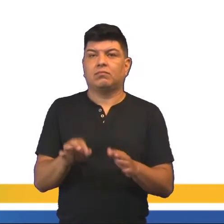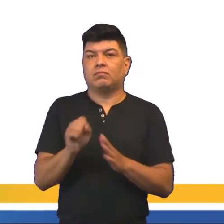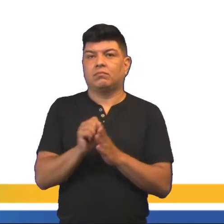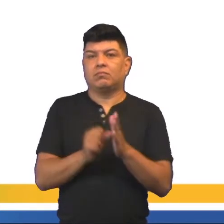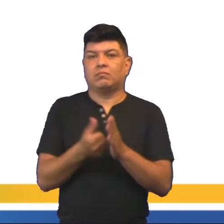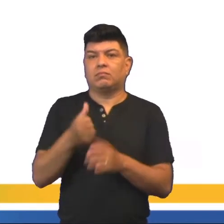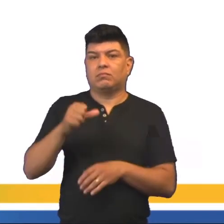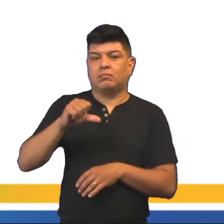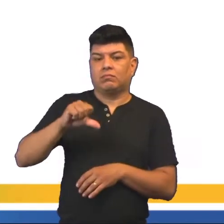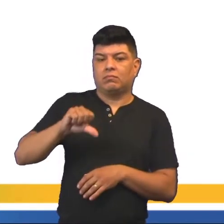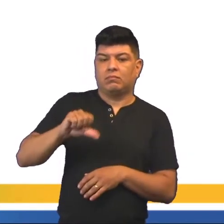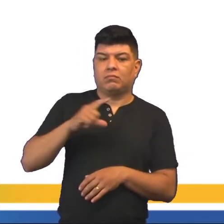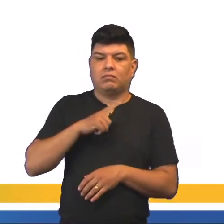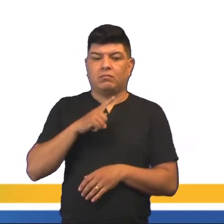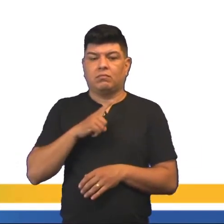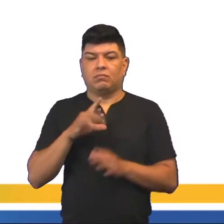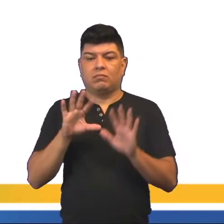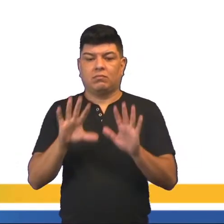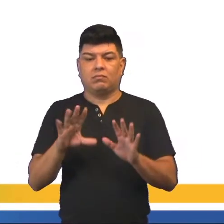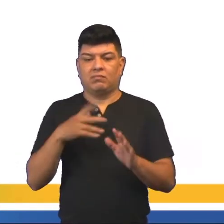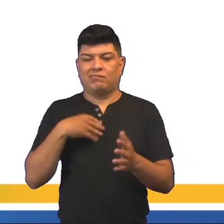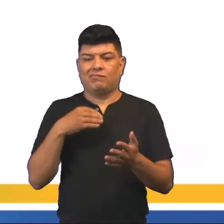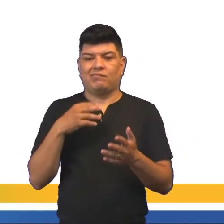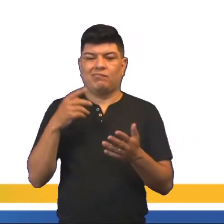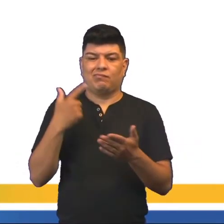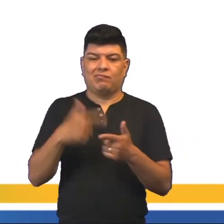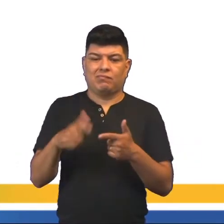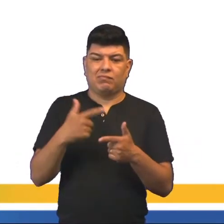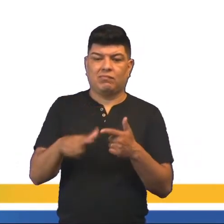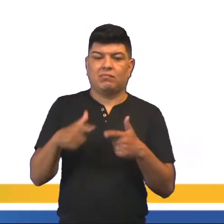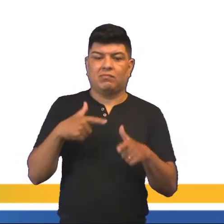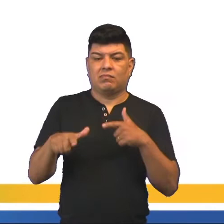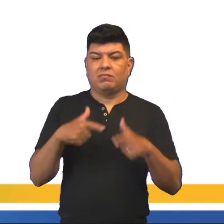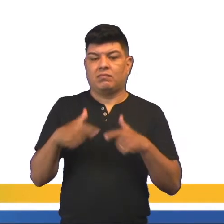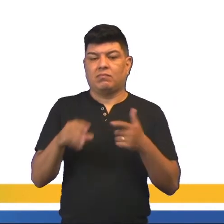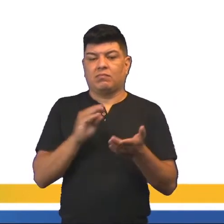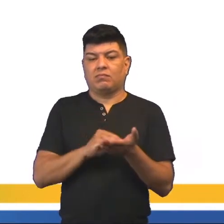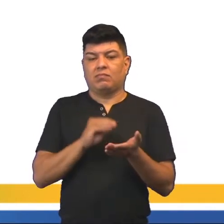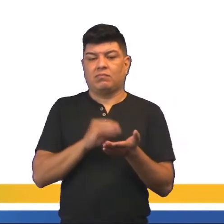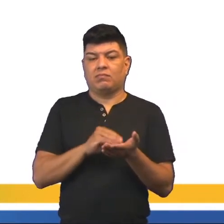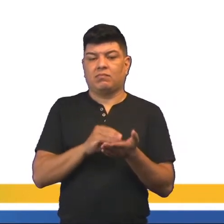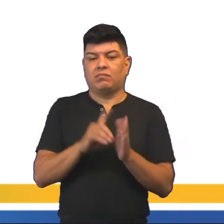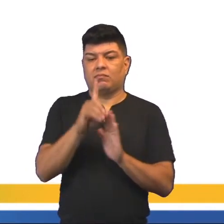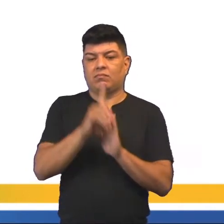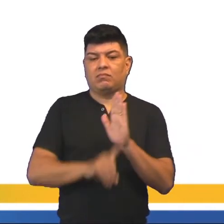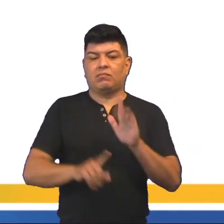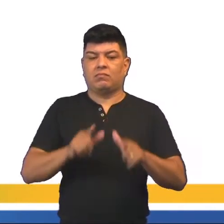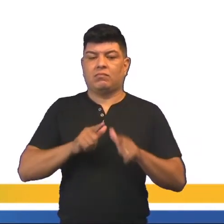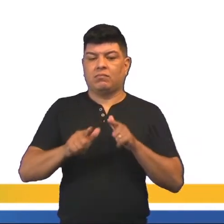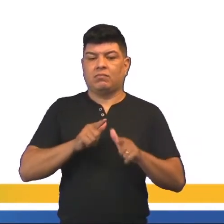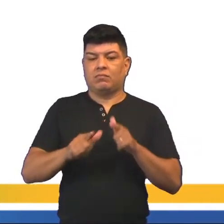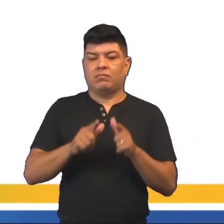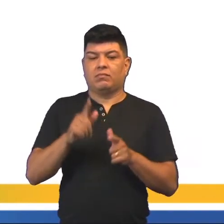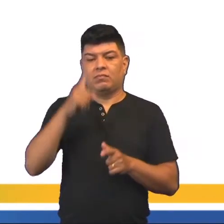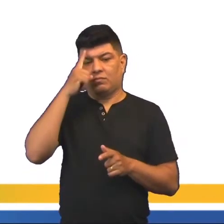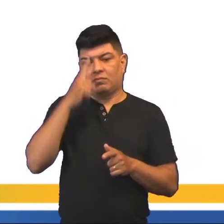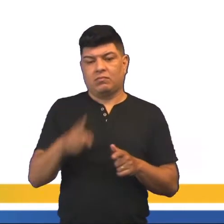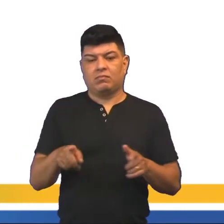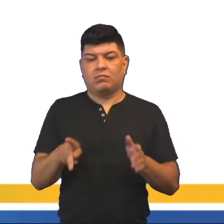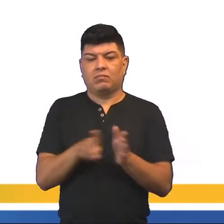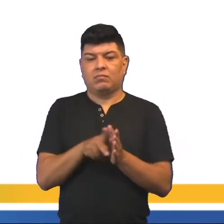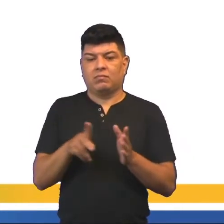Ali no final do século XX, a gente tem uma situação precária da classe trabalhadora, a ausência de direitos trabalhistas e a